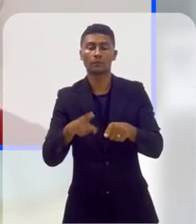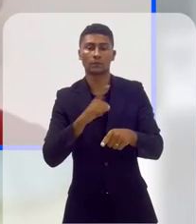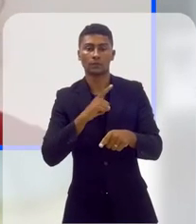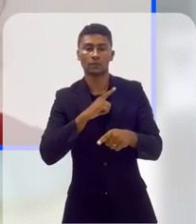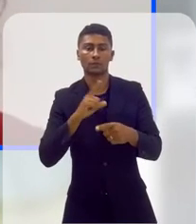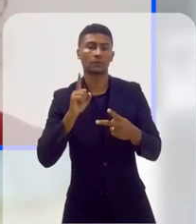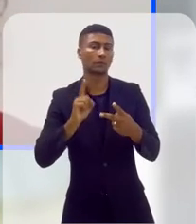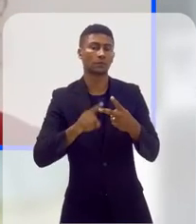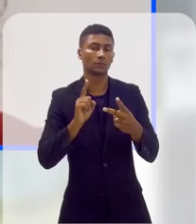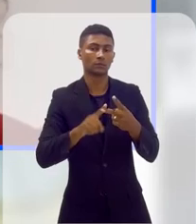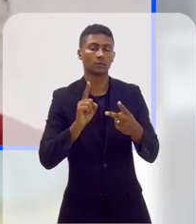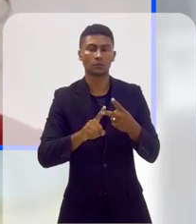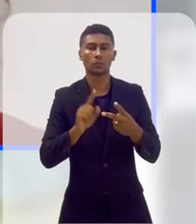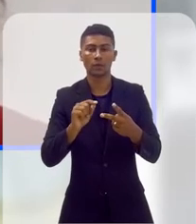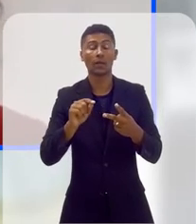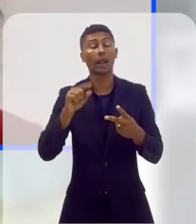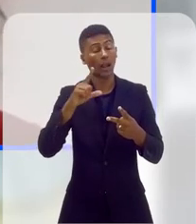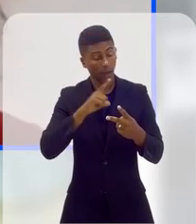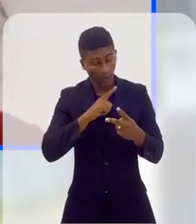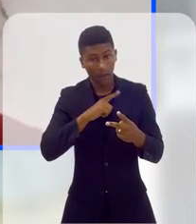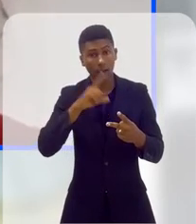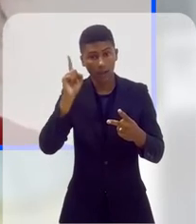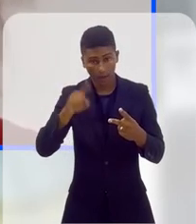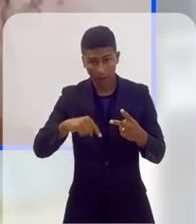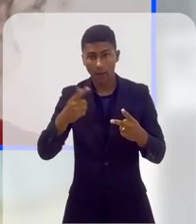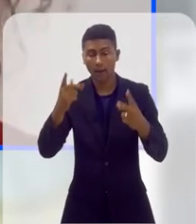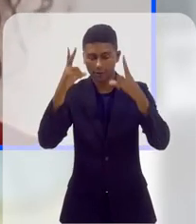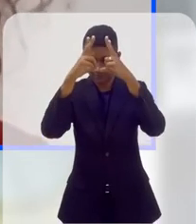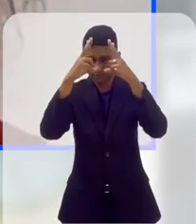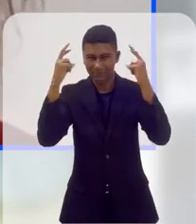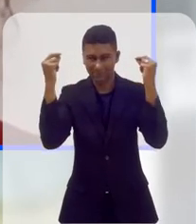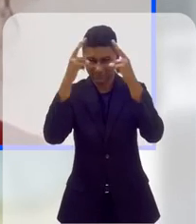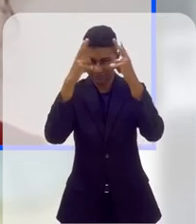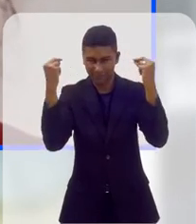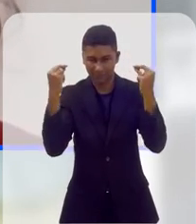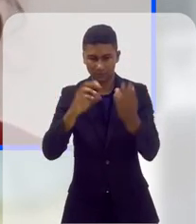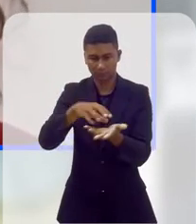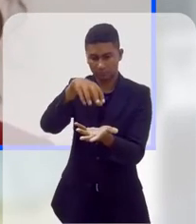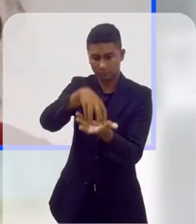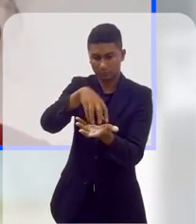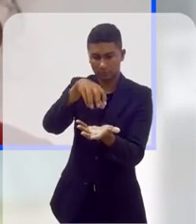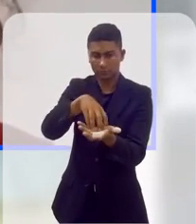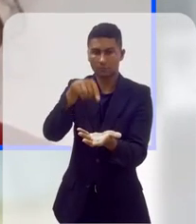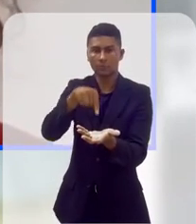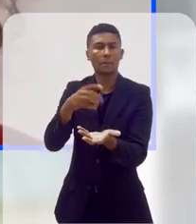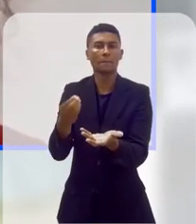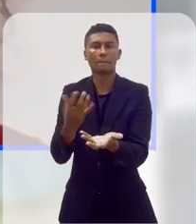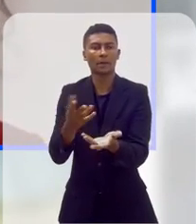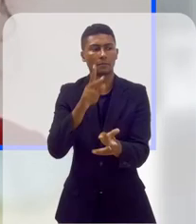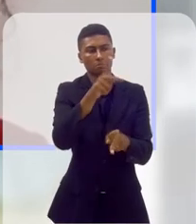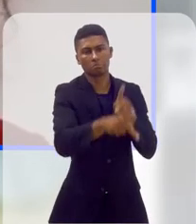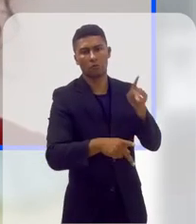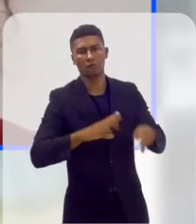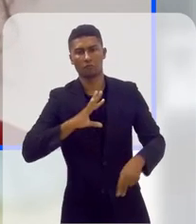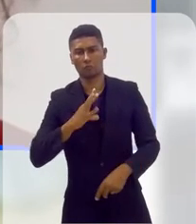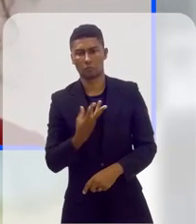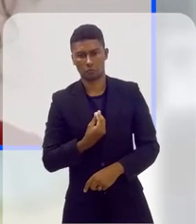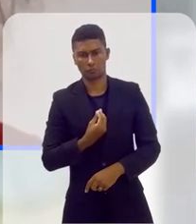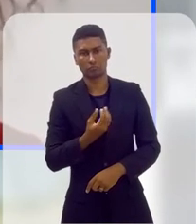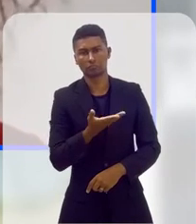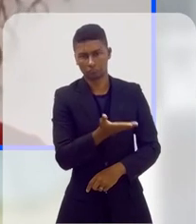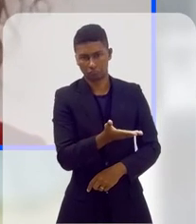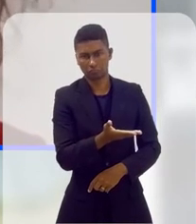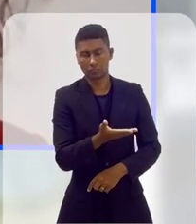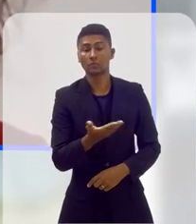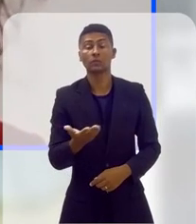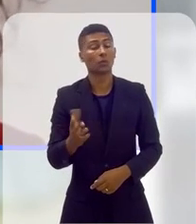órgão diretamente do Poder Executivo. Nós temos também, para além da clínica jurídica, nós temos um ambulatório de atendimento especializado